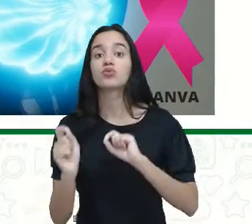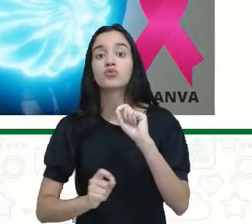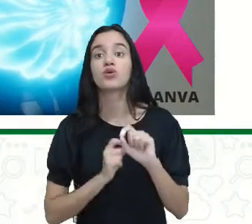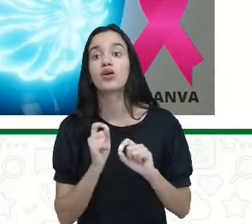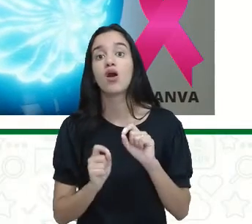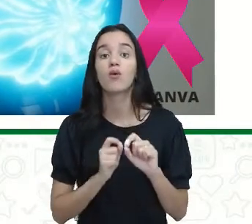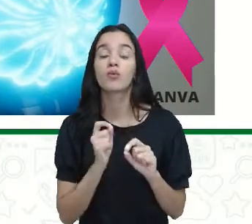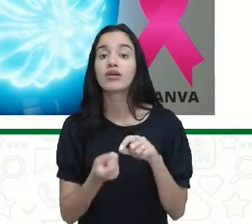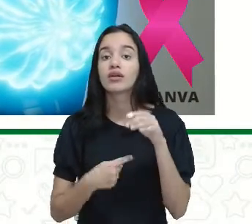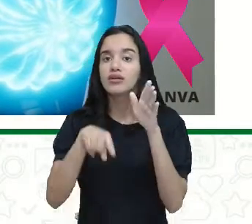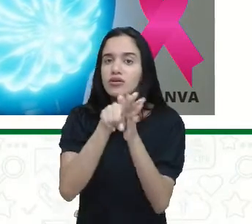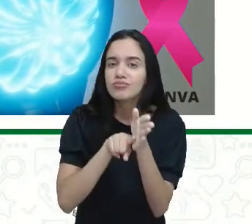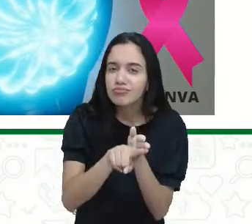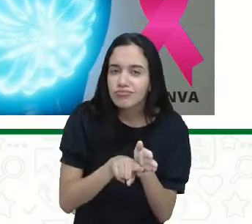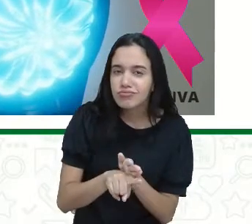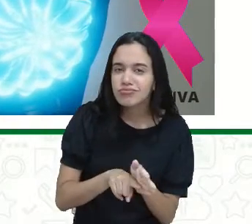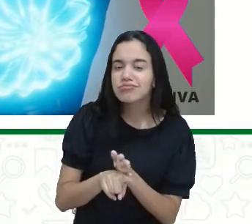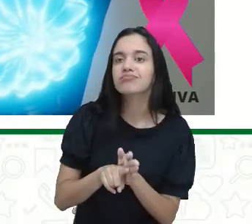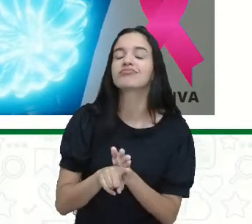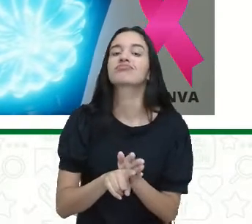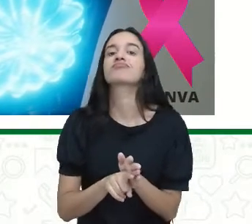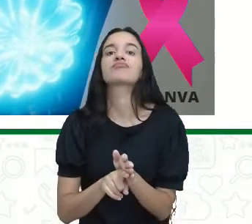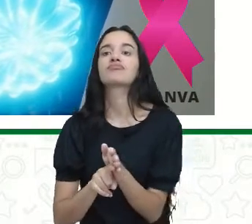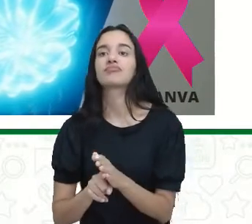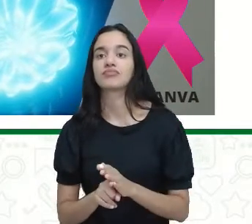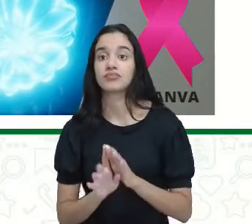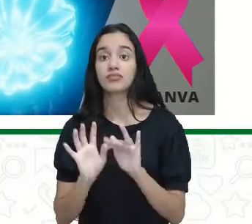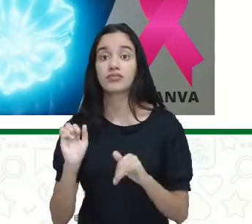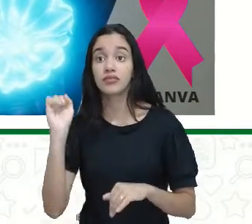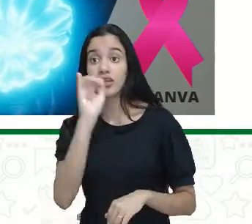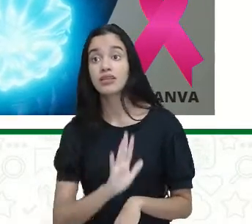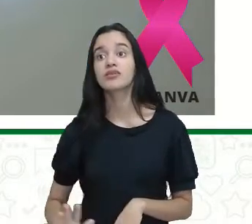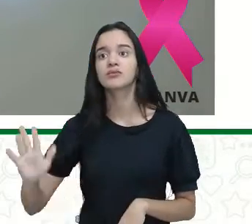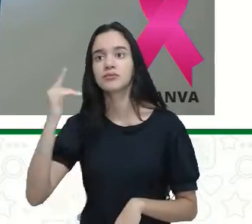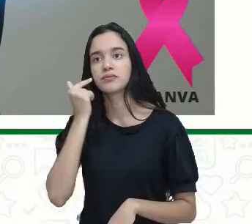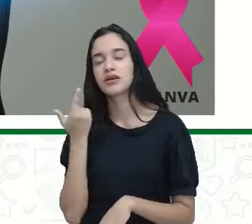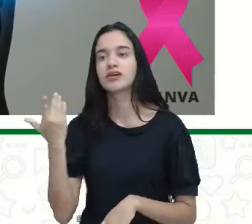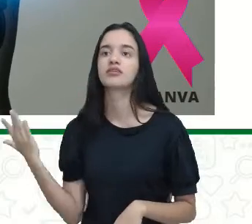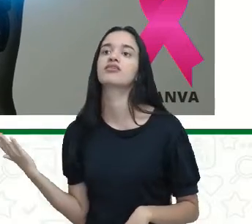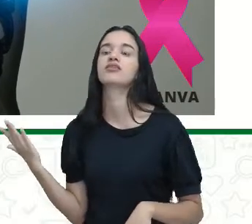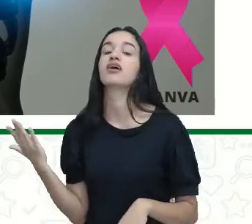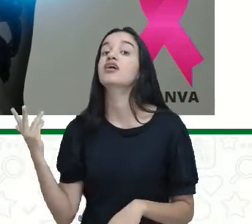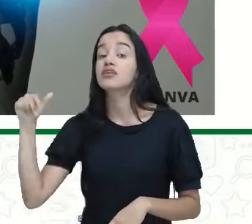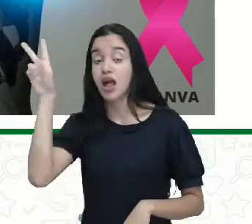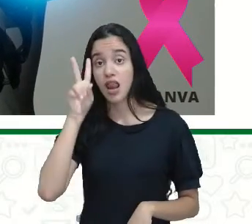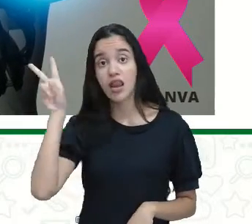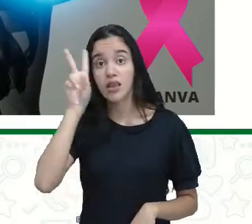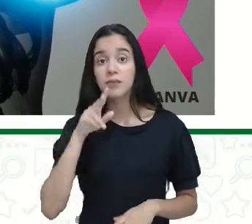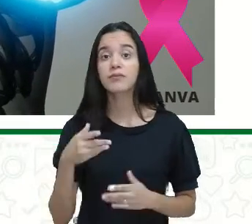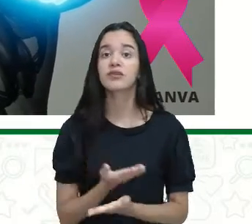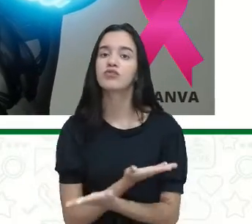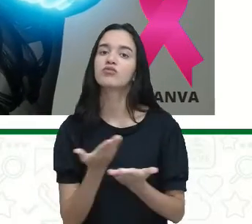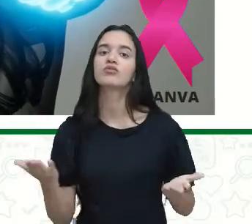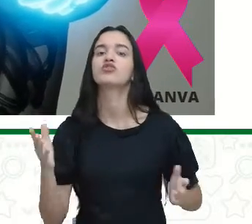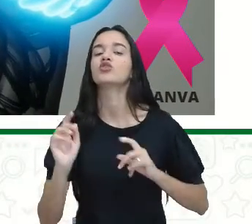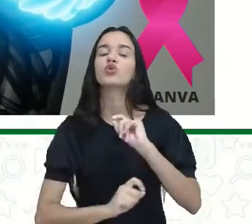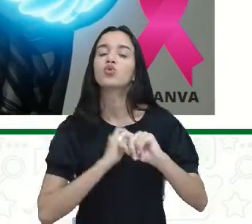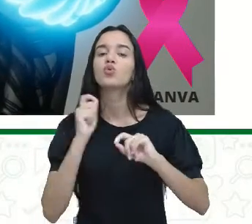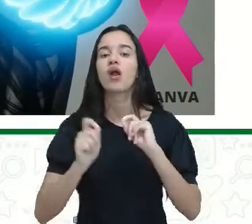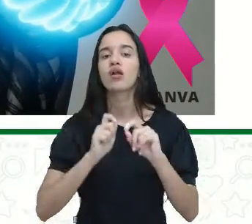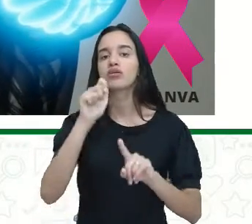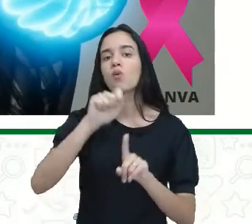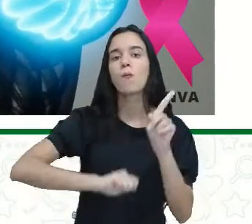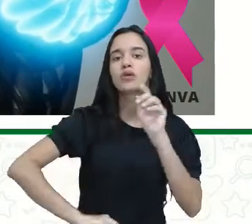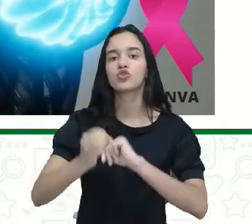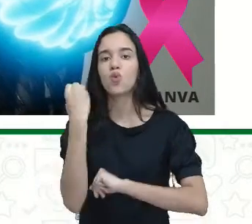diagnósticos precoces. E aí, nessa imagem, eu vou estar lembrando a vocês do outubro